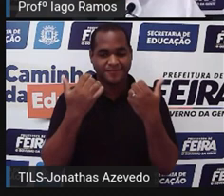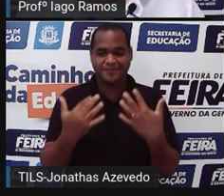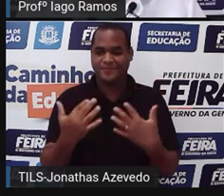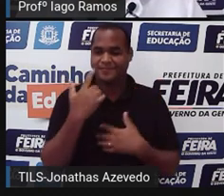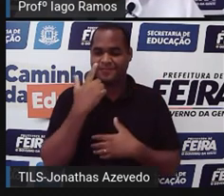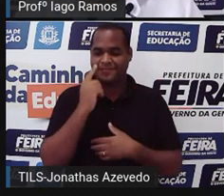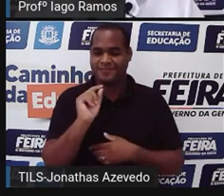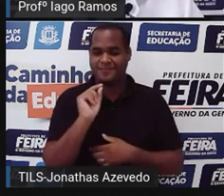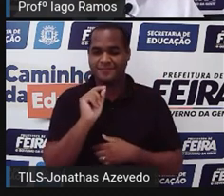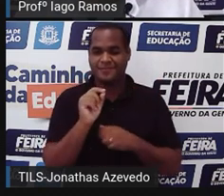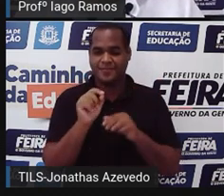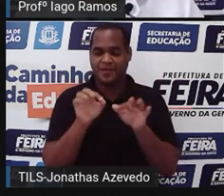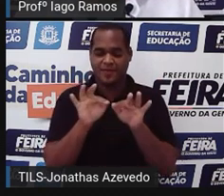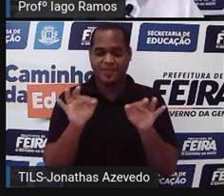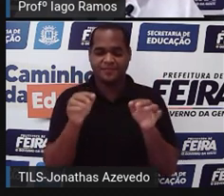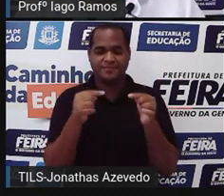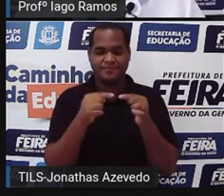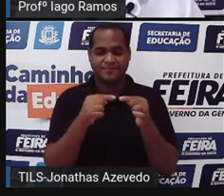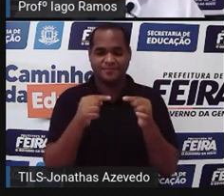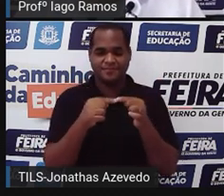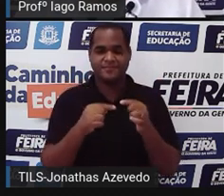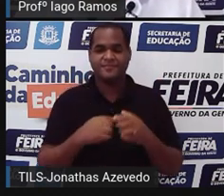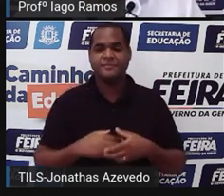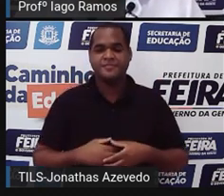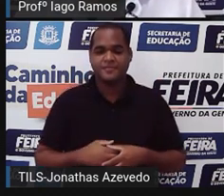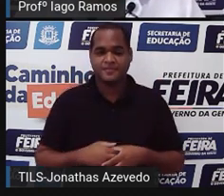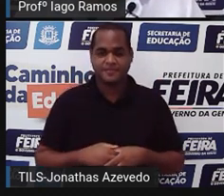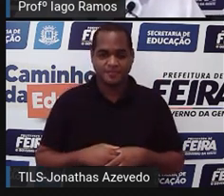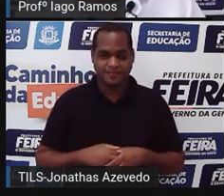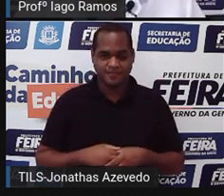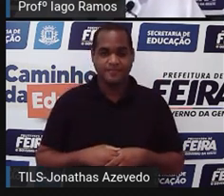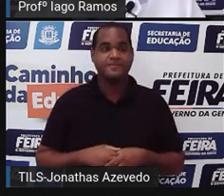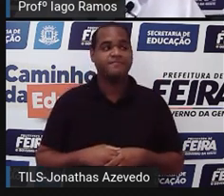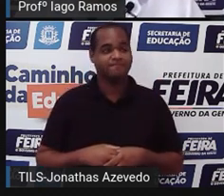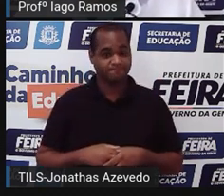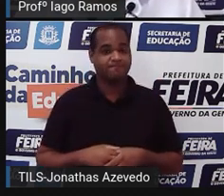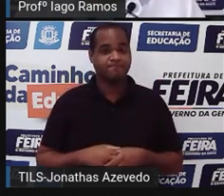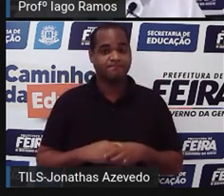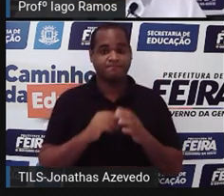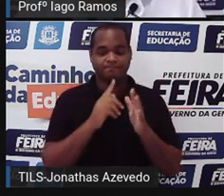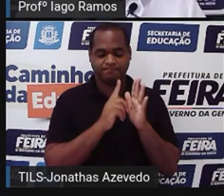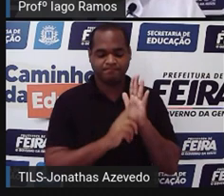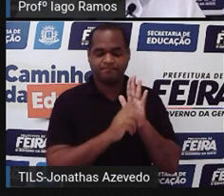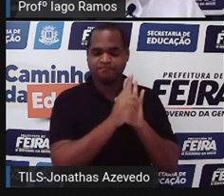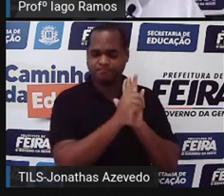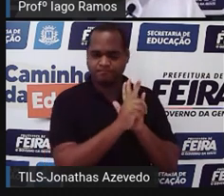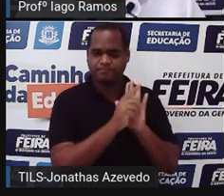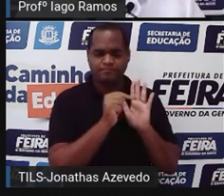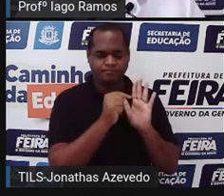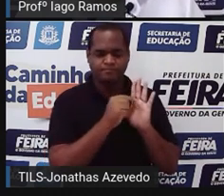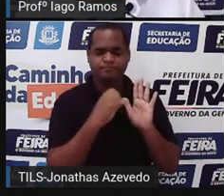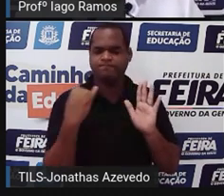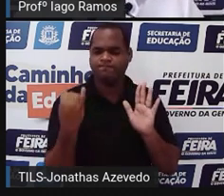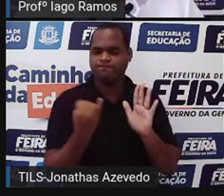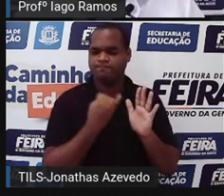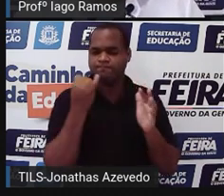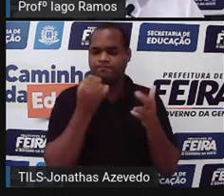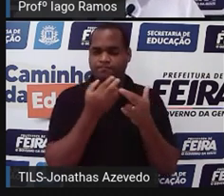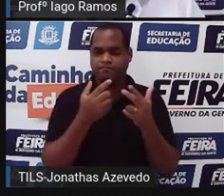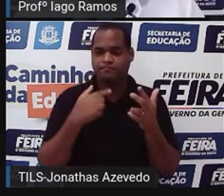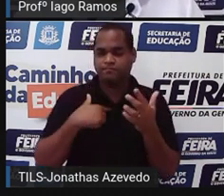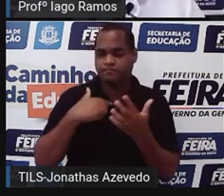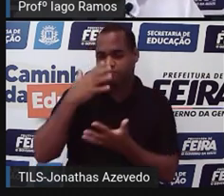aqui comigo porque a frase é essa, ó. Os gráficos são importantes elementos para nos